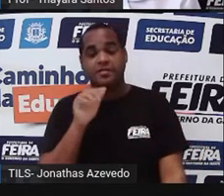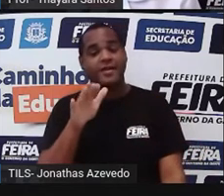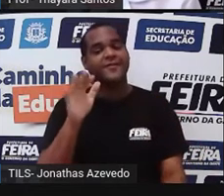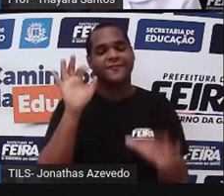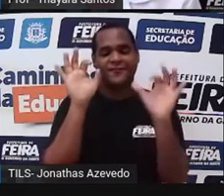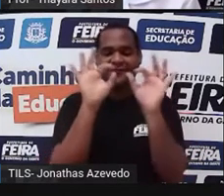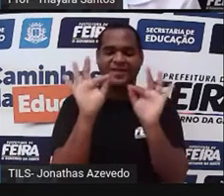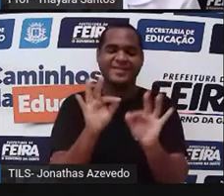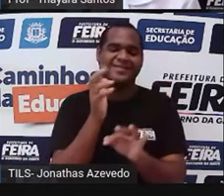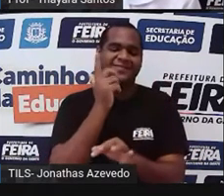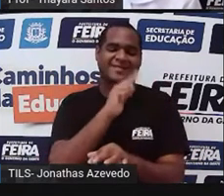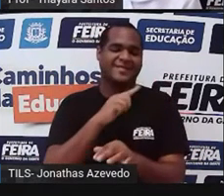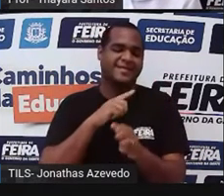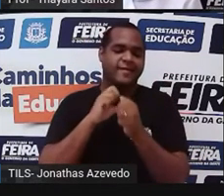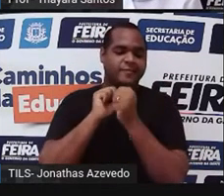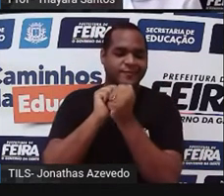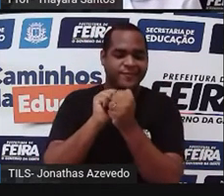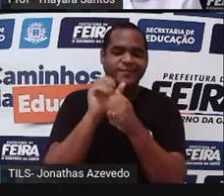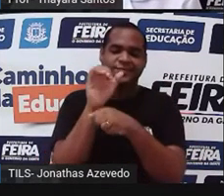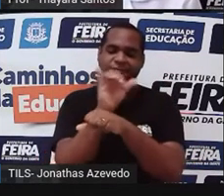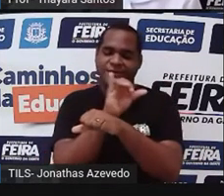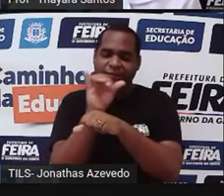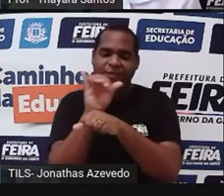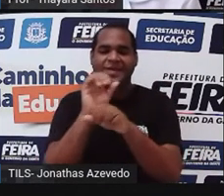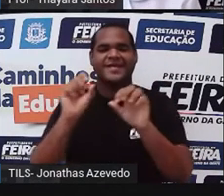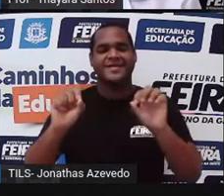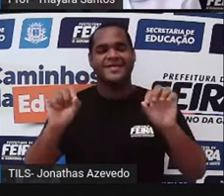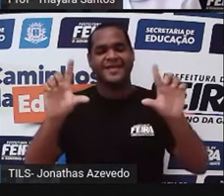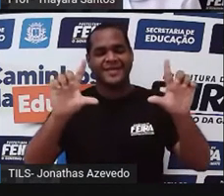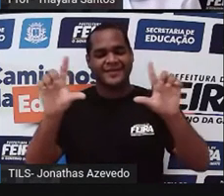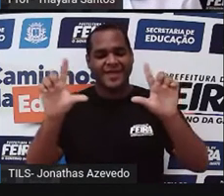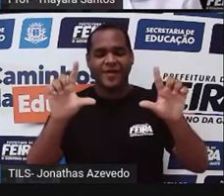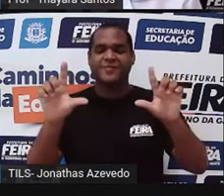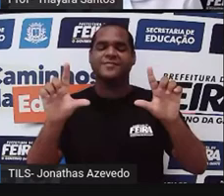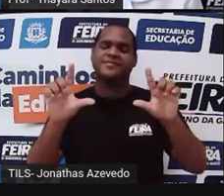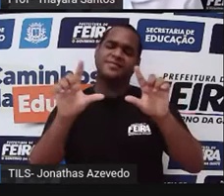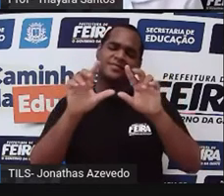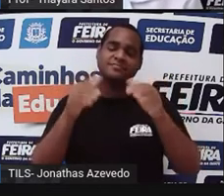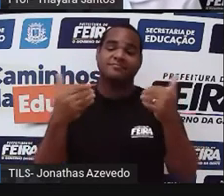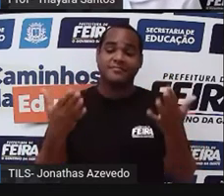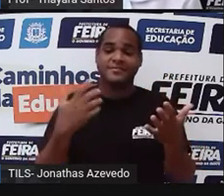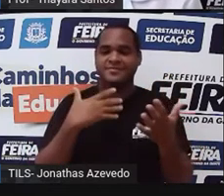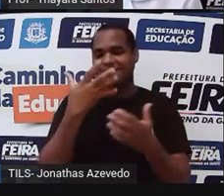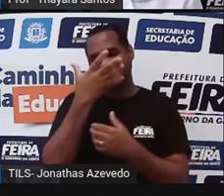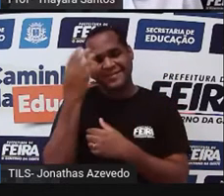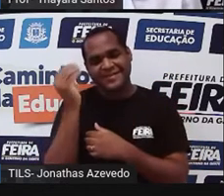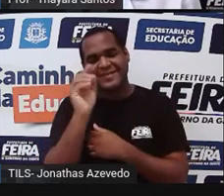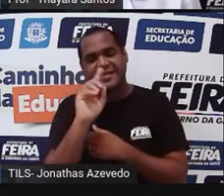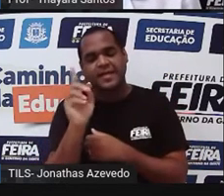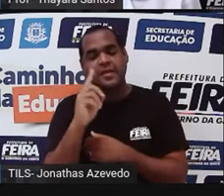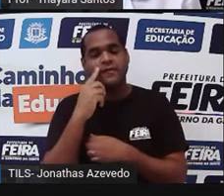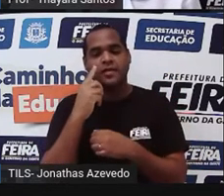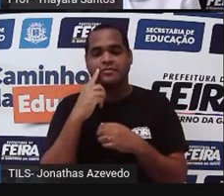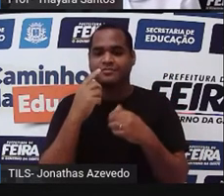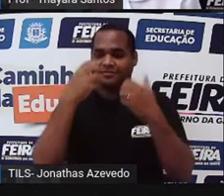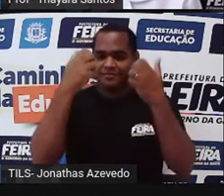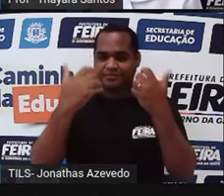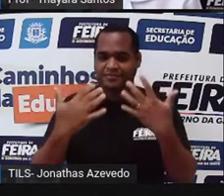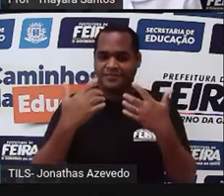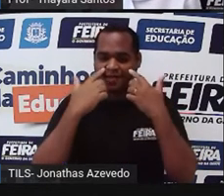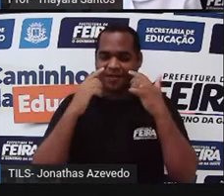que vocês estão aí acompanhando as aulas pelo YouTube, pela televisão. Então não se esqueçam de mandar esse feedback para a gente.